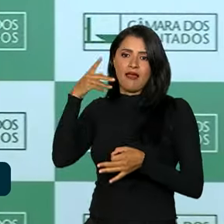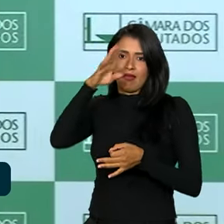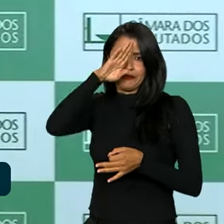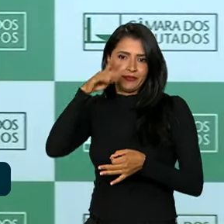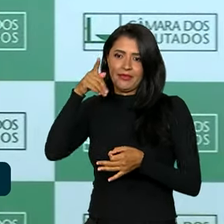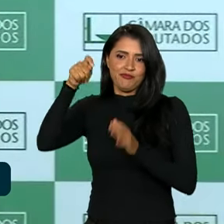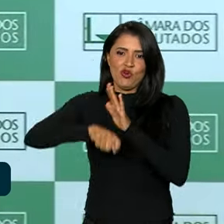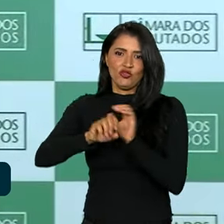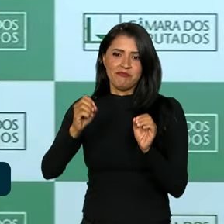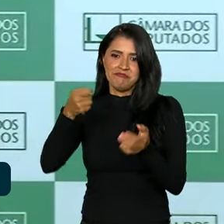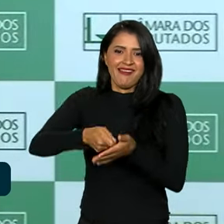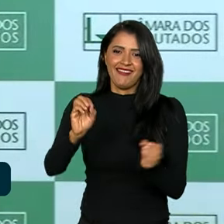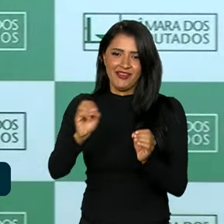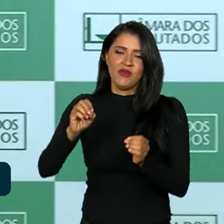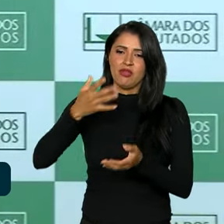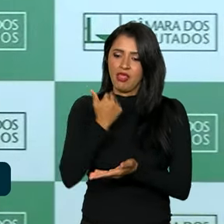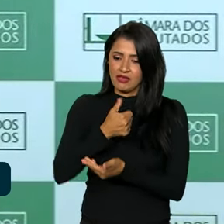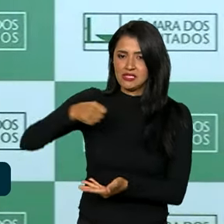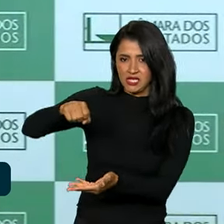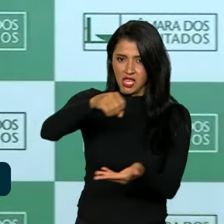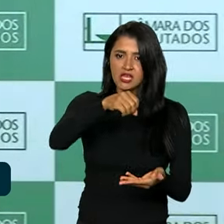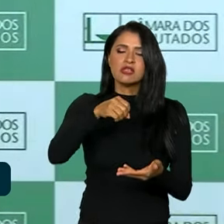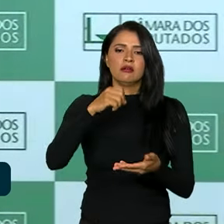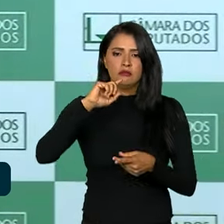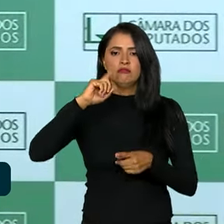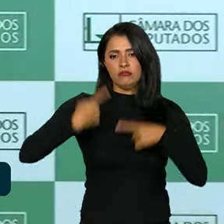debaixo vamos fazer de regulamentação posterior no próximo ano,